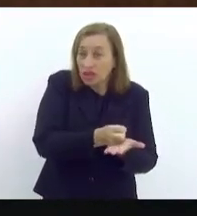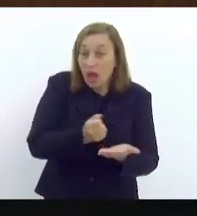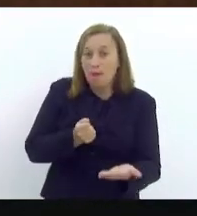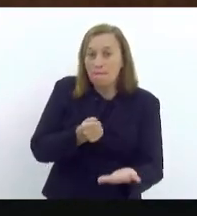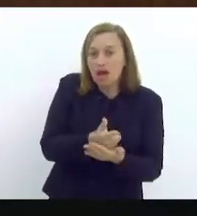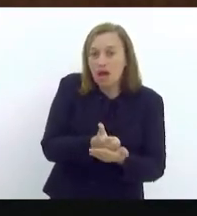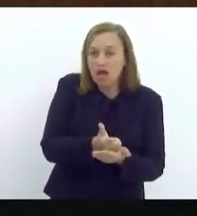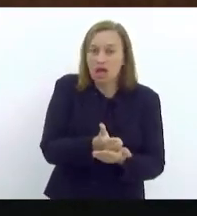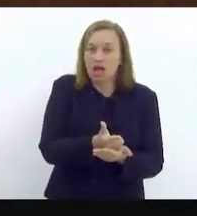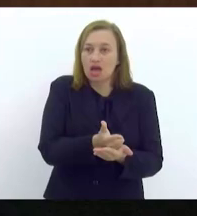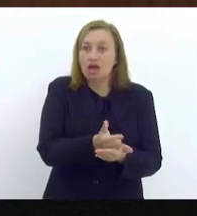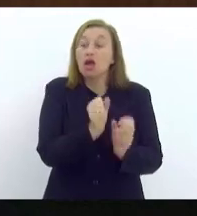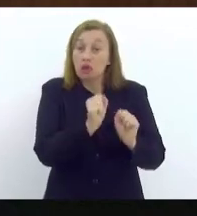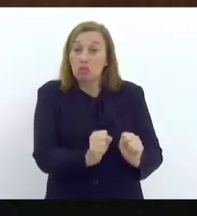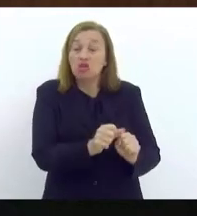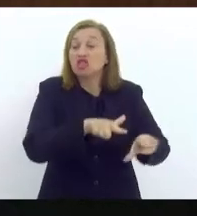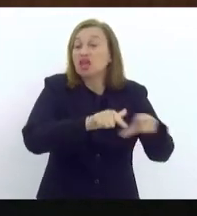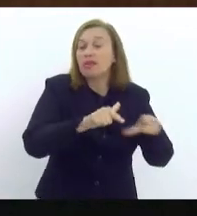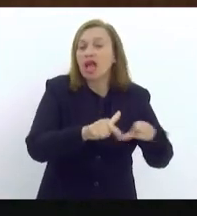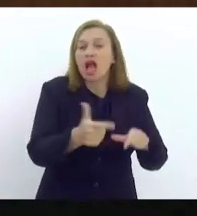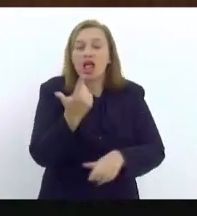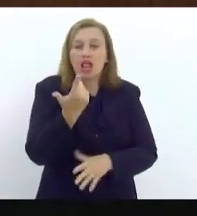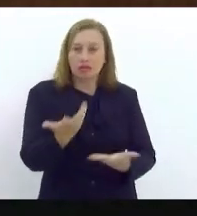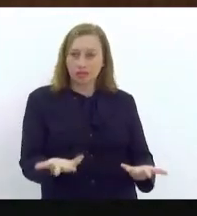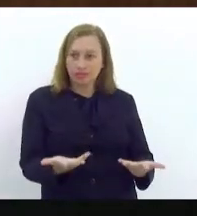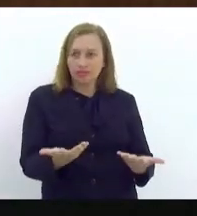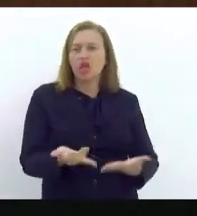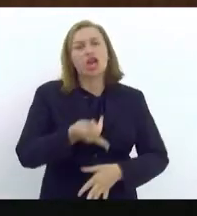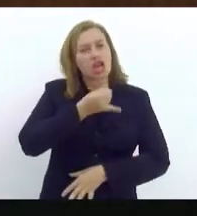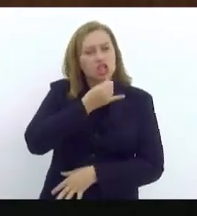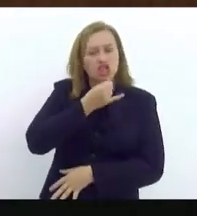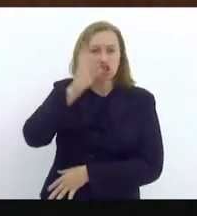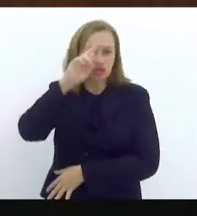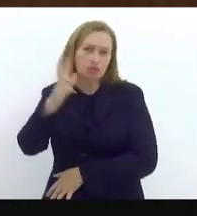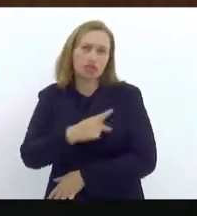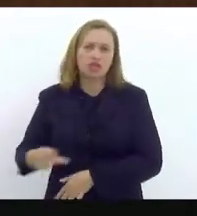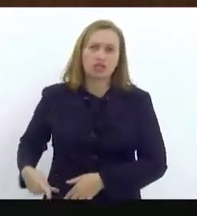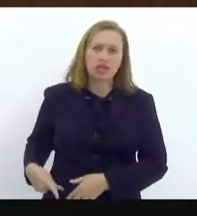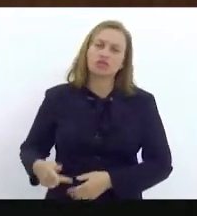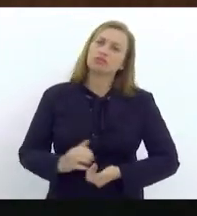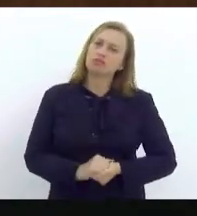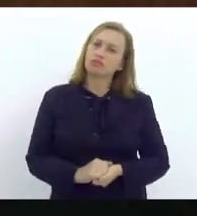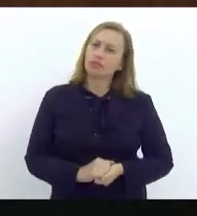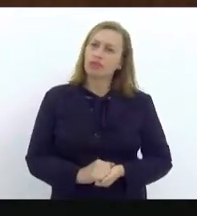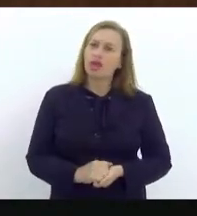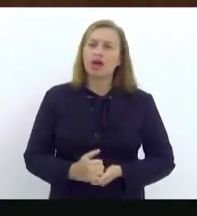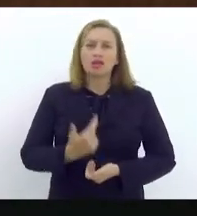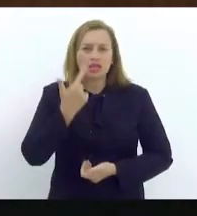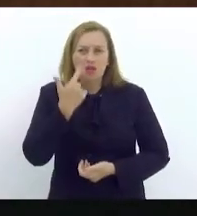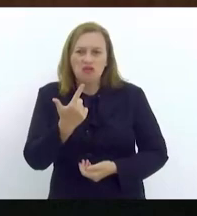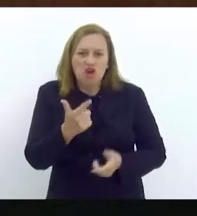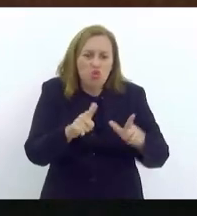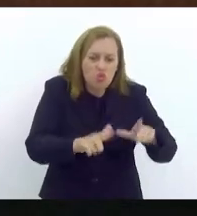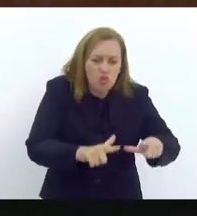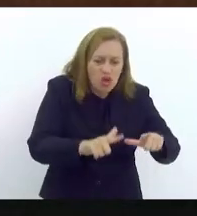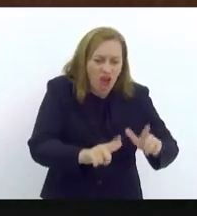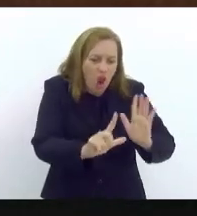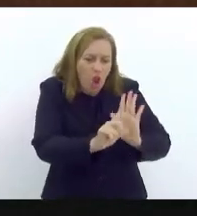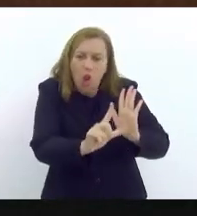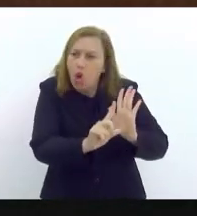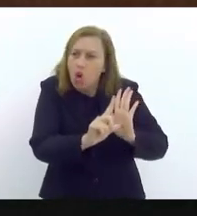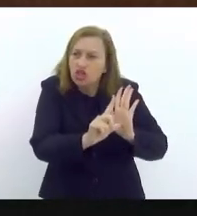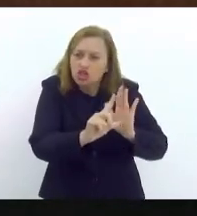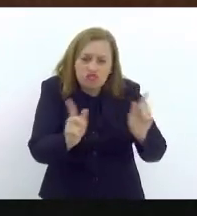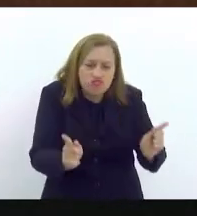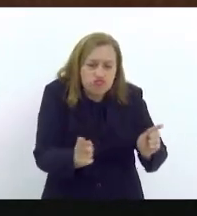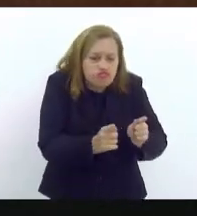dinheiro para que eles possam trabalhar. E é lamentável, senhor presidente, que você vê comércios pequenos, onde eles vêm